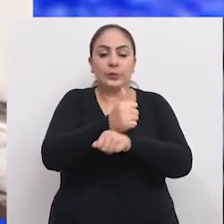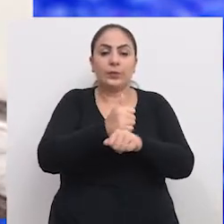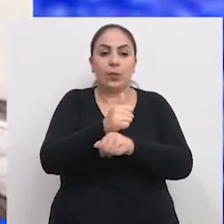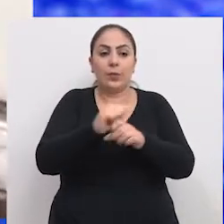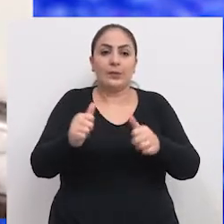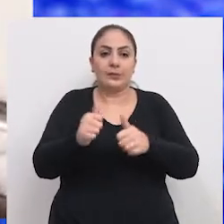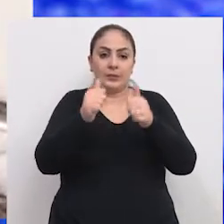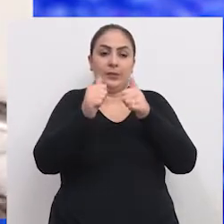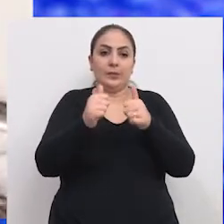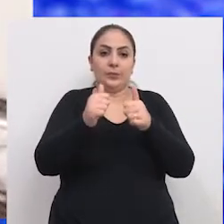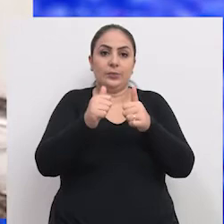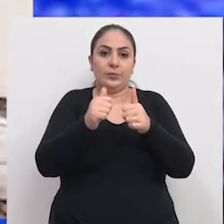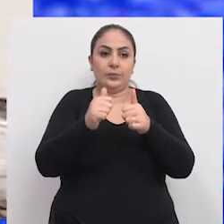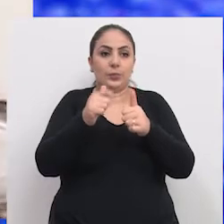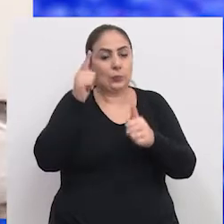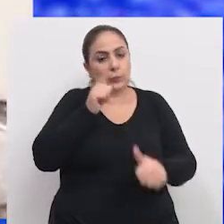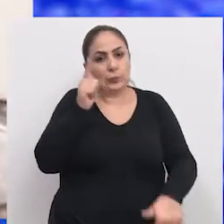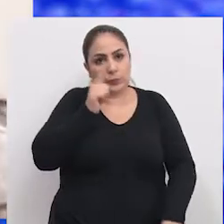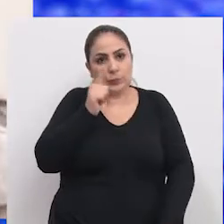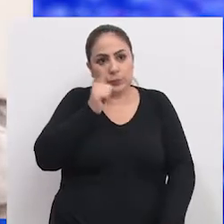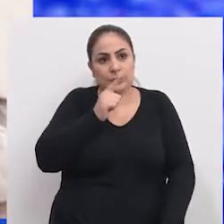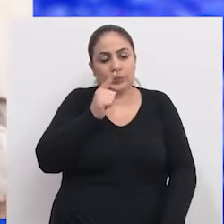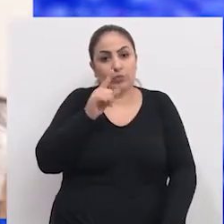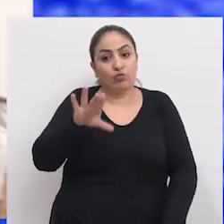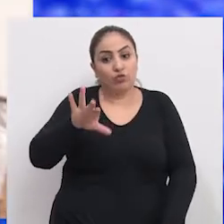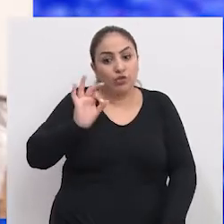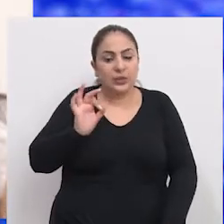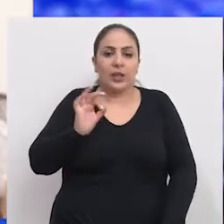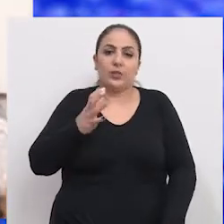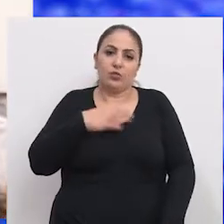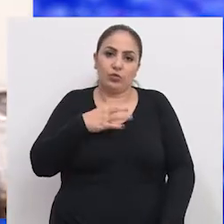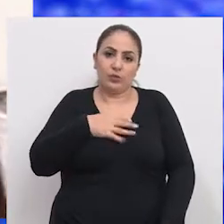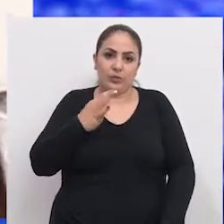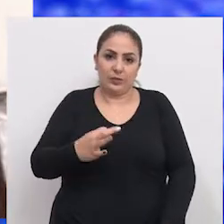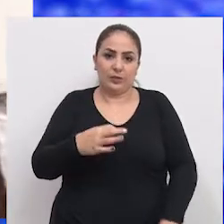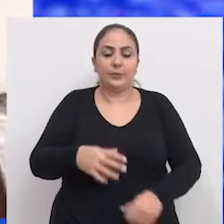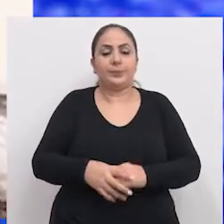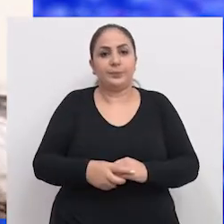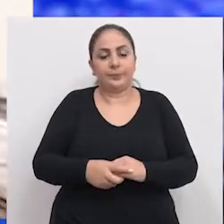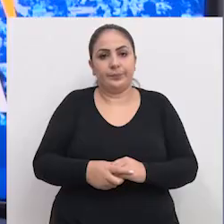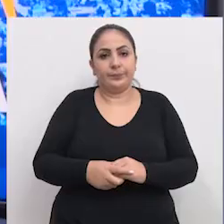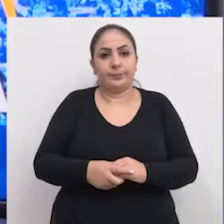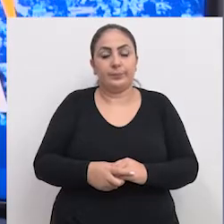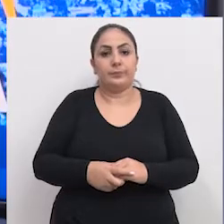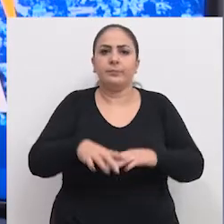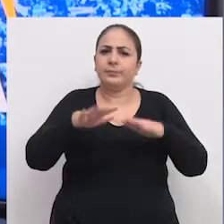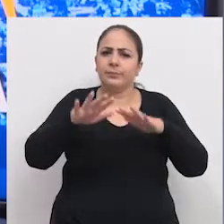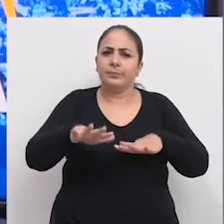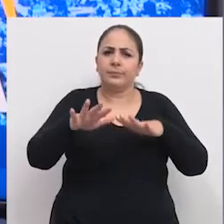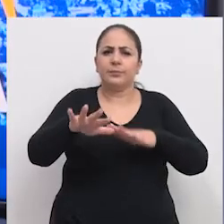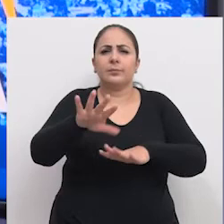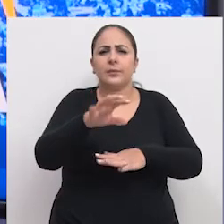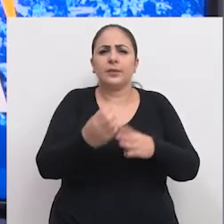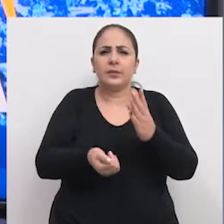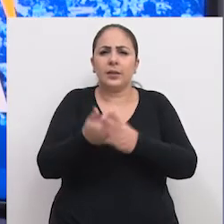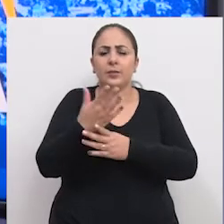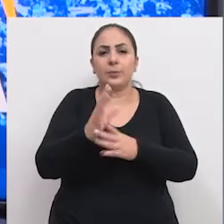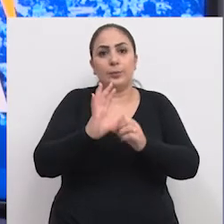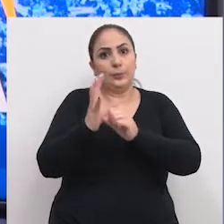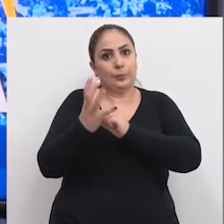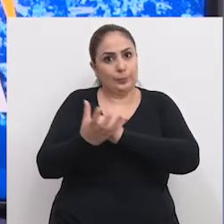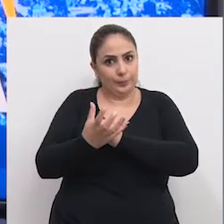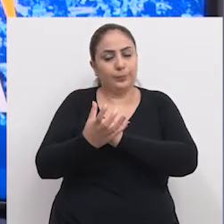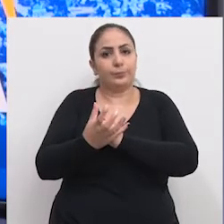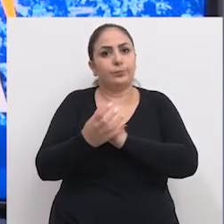profissional qualificado consiga remover de uma forma adequada. As manifestações geradas